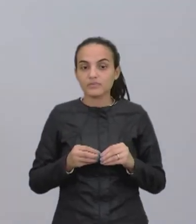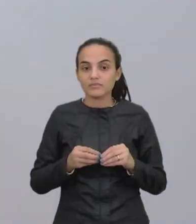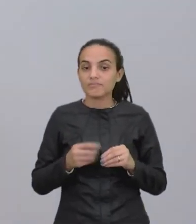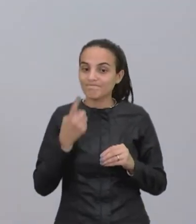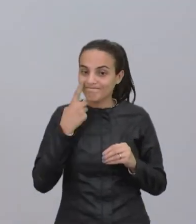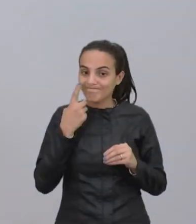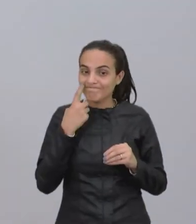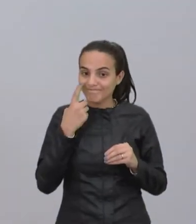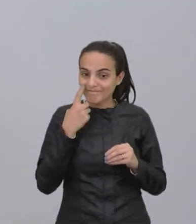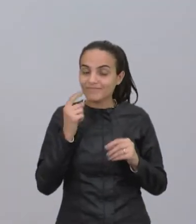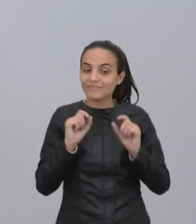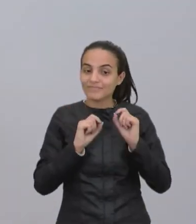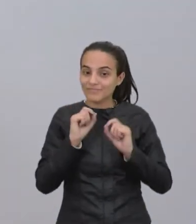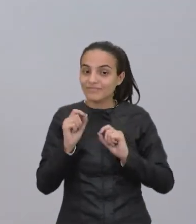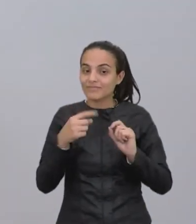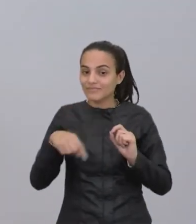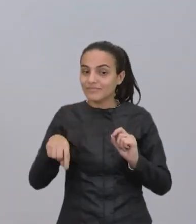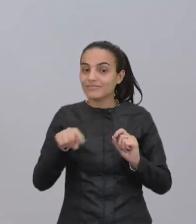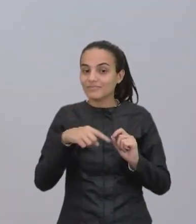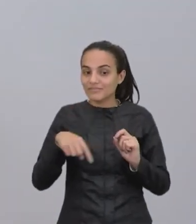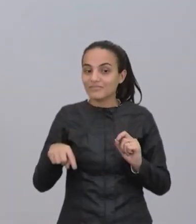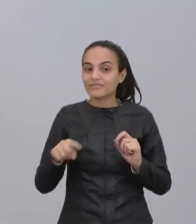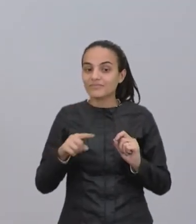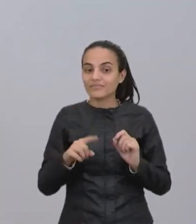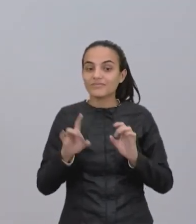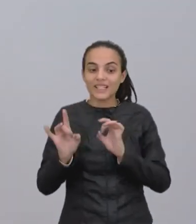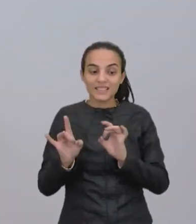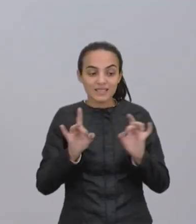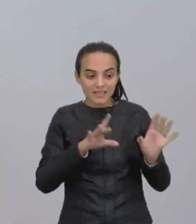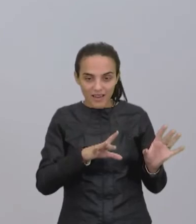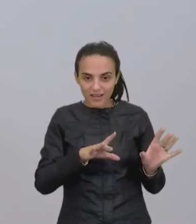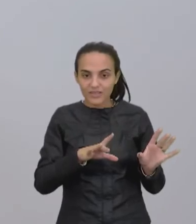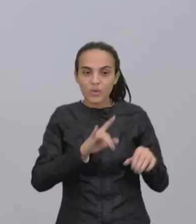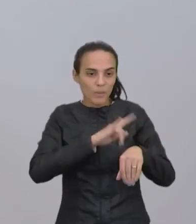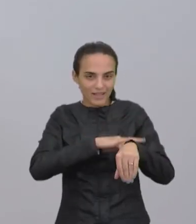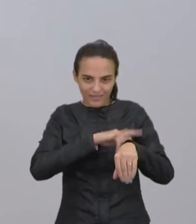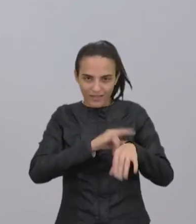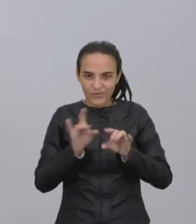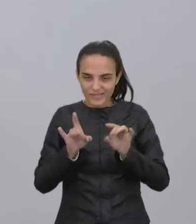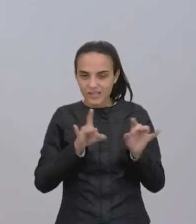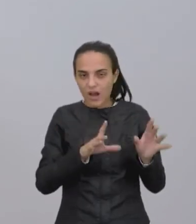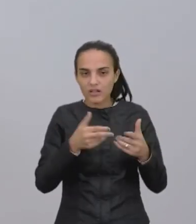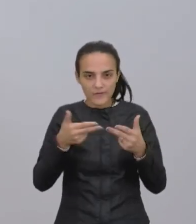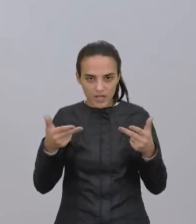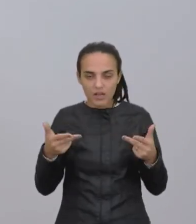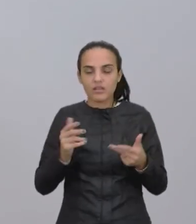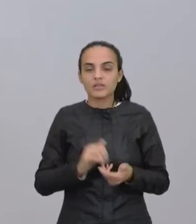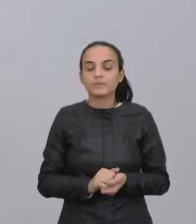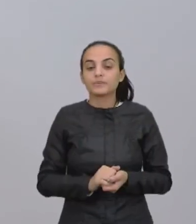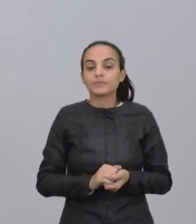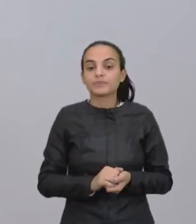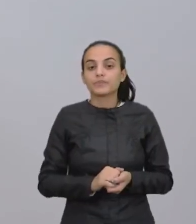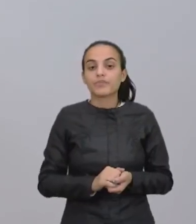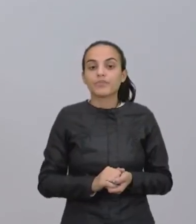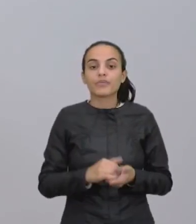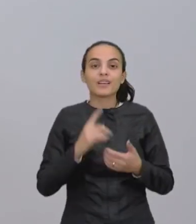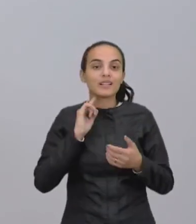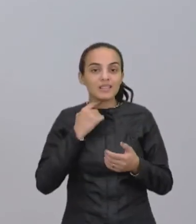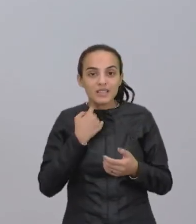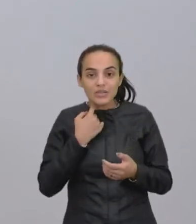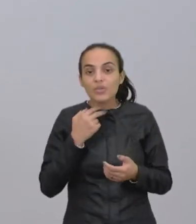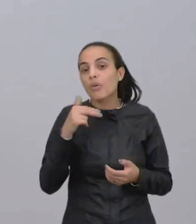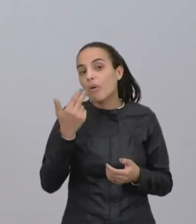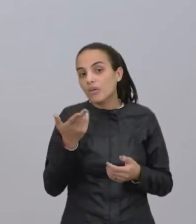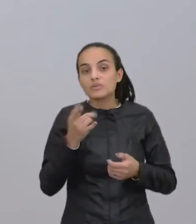Então, olha só, né, o que que a gente, né, a gente descarta, como você bem mesmo ressaltou, né, pelo lixo ou a gente